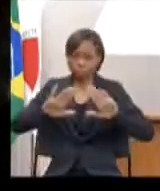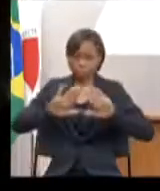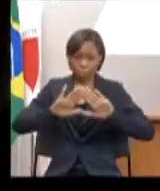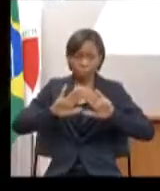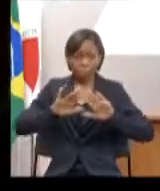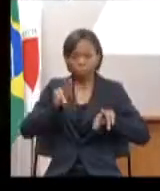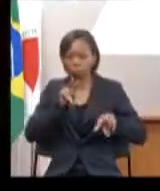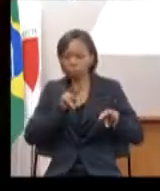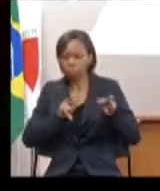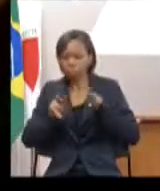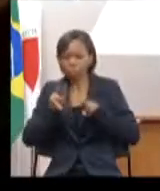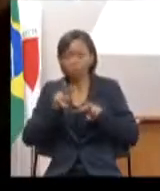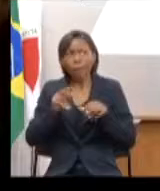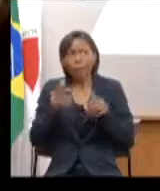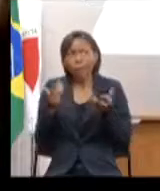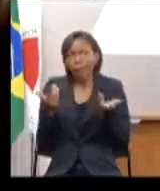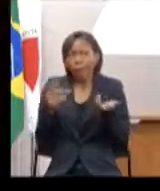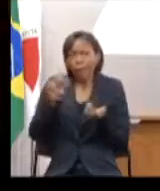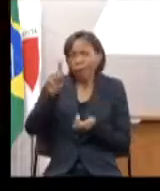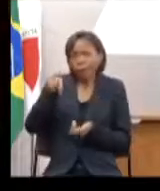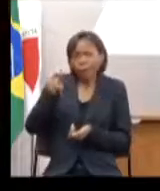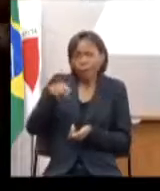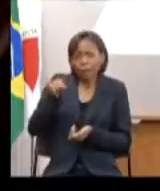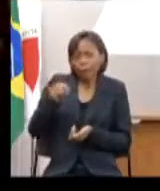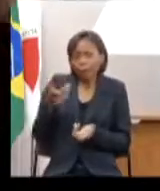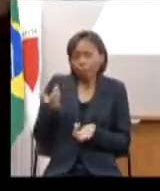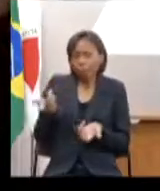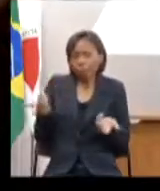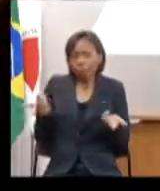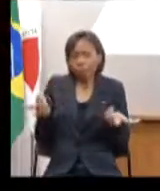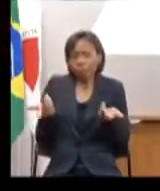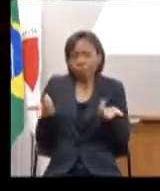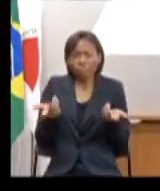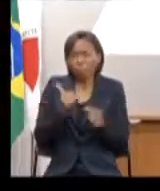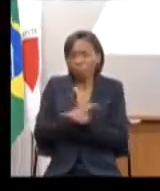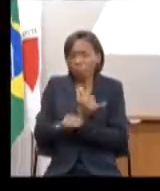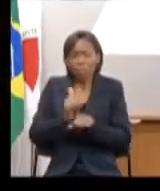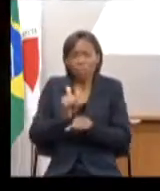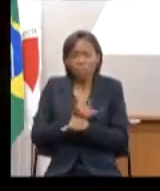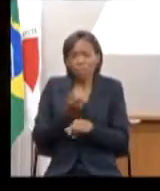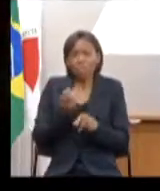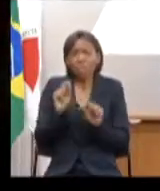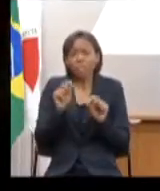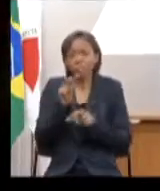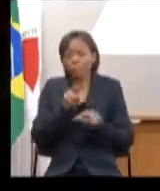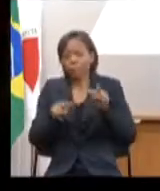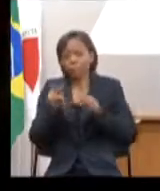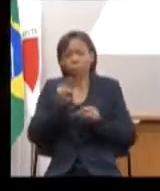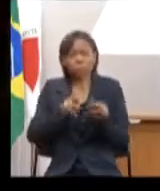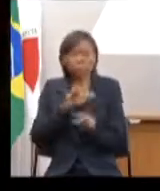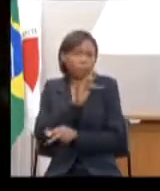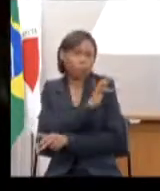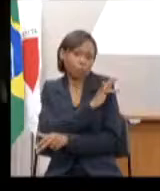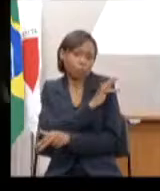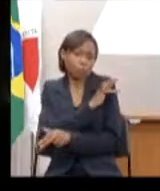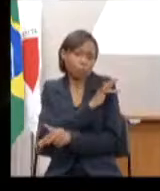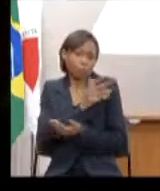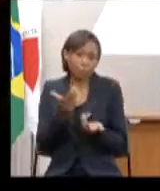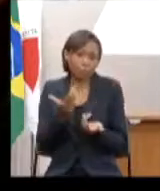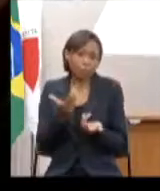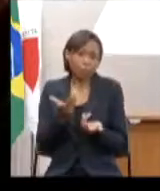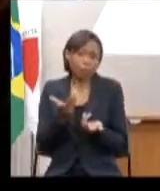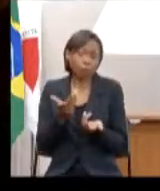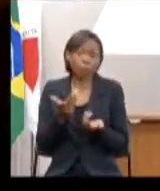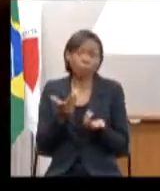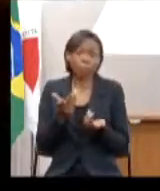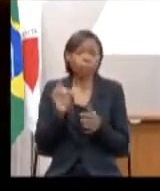é uma maneira pouco adequada para isso, para fazer essa fiscalização, esse acompanhamento. Então, eu faço essa